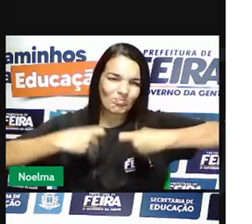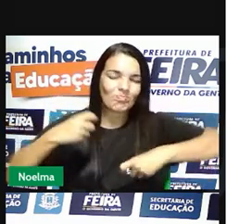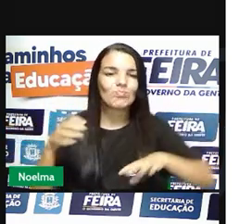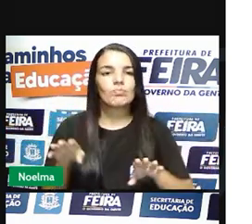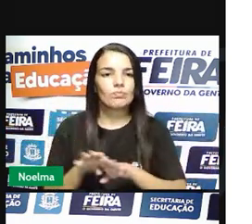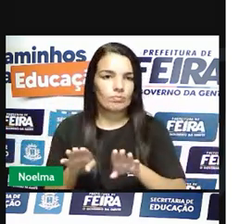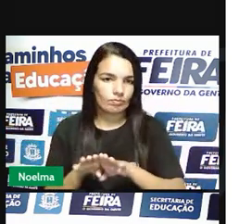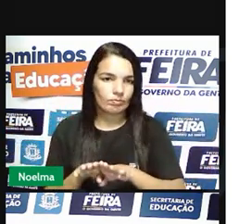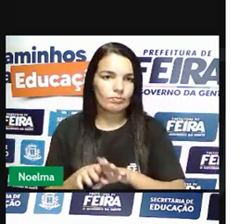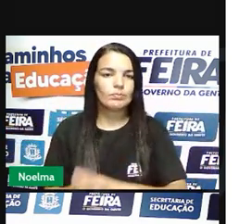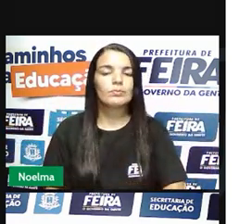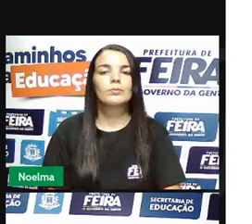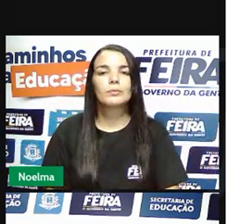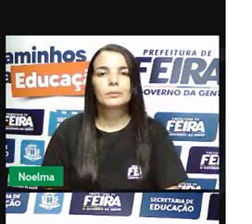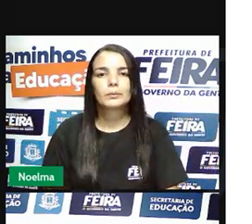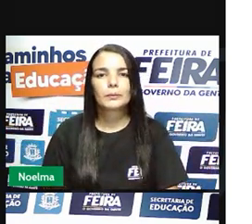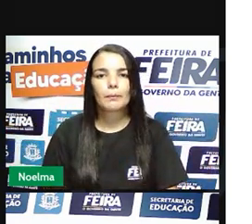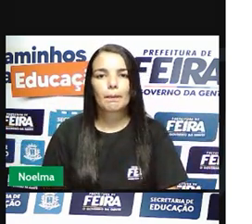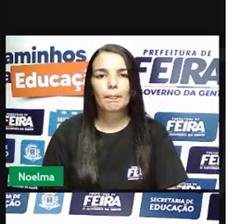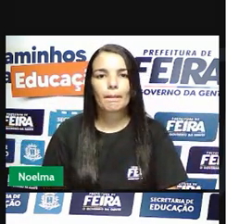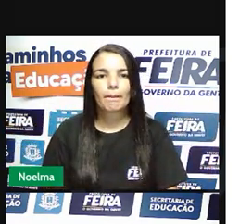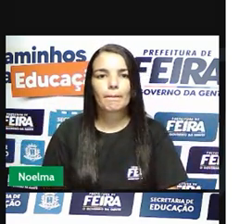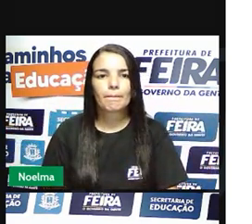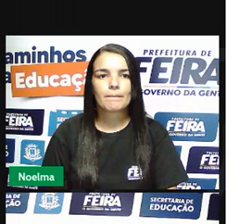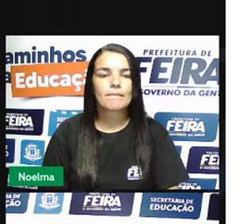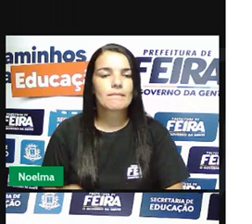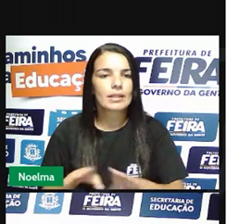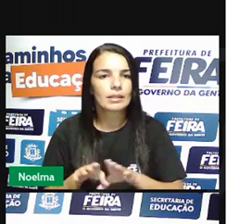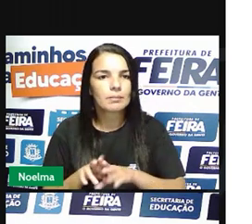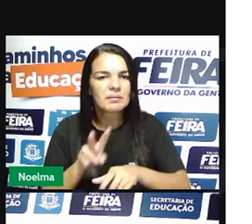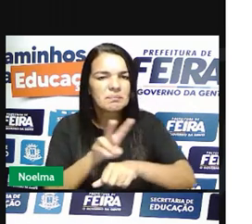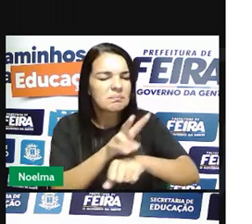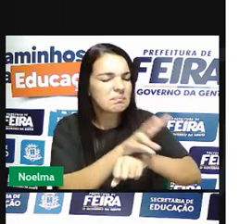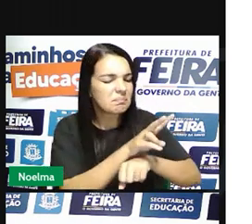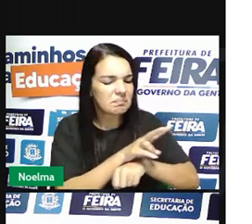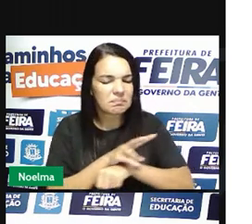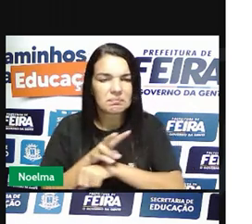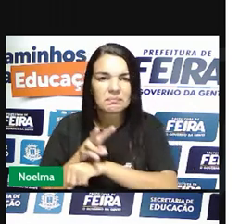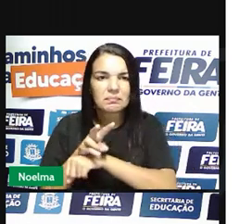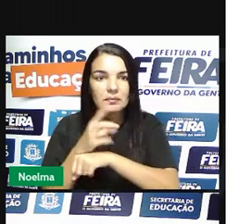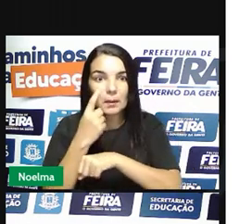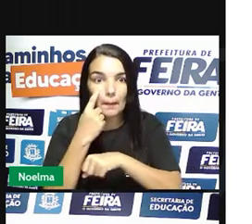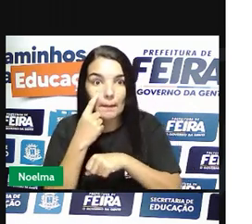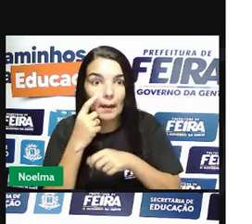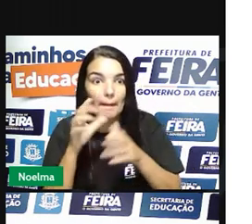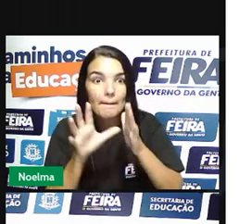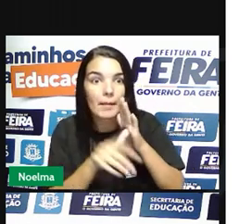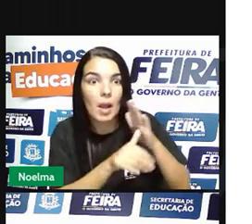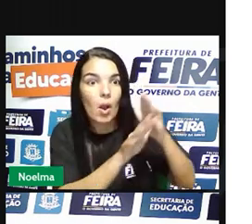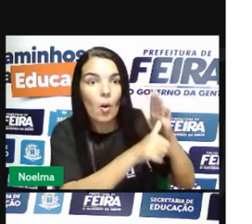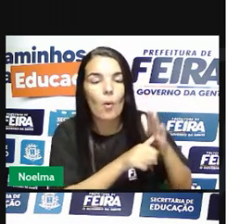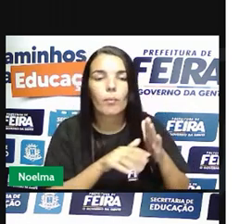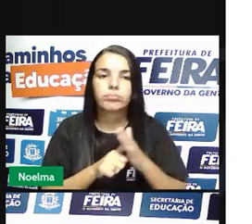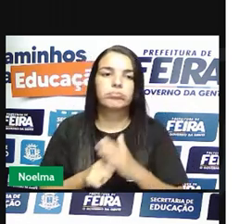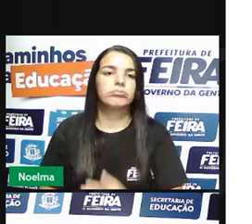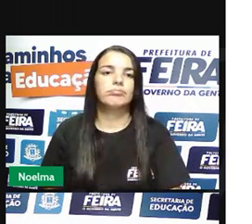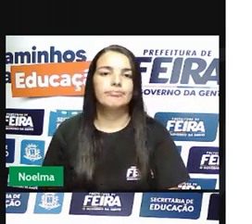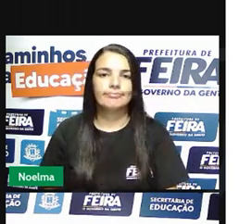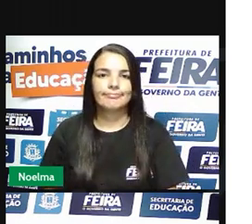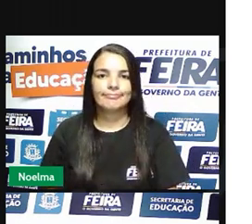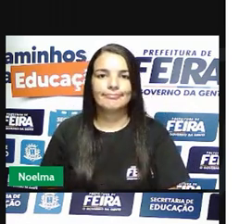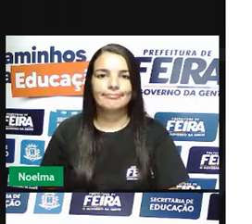punidos, né? E aí havia uma fiscalização muito grande em relação ao ouro, já para evitar contrabantos.